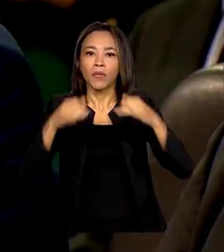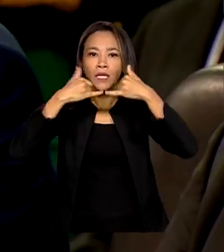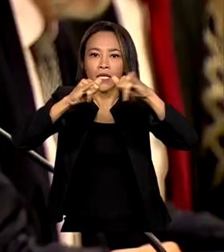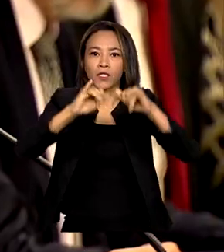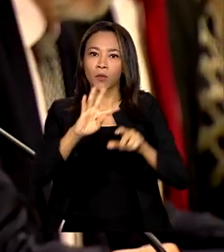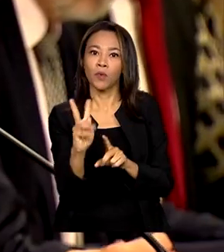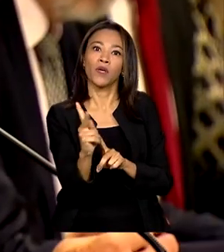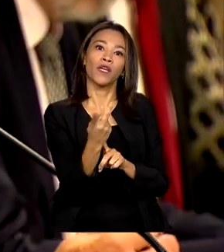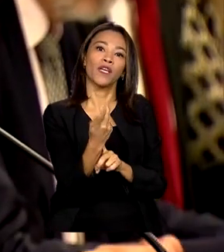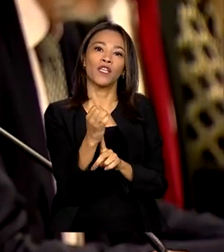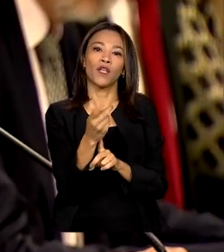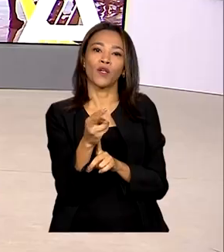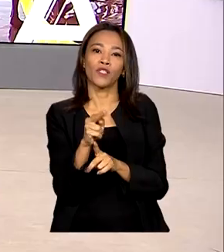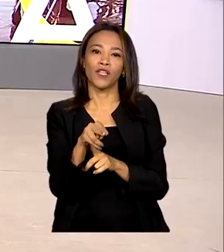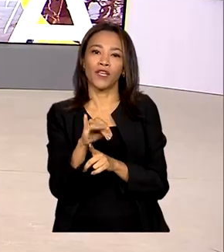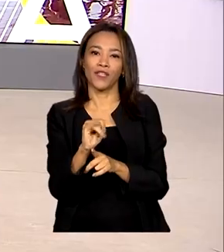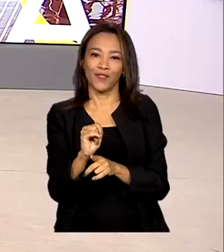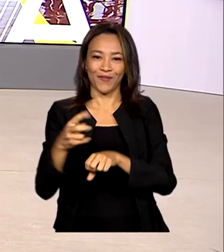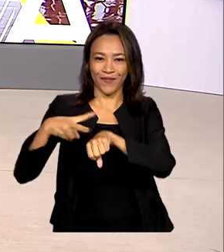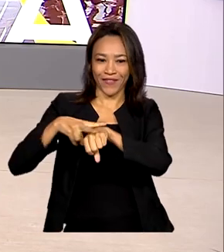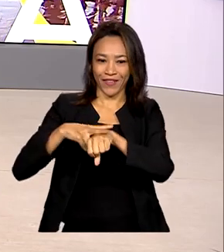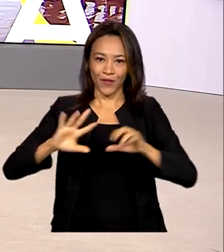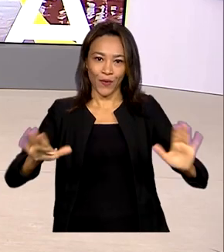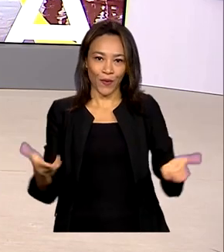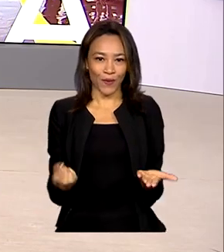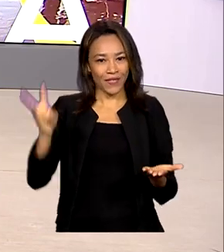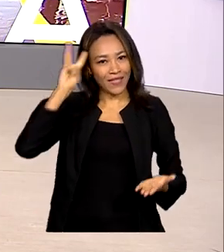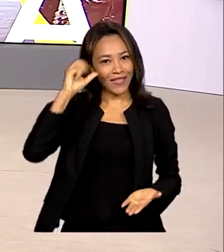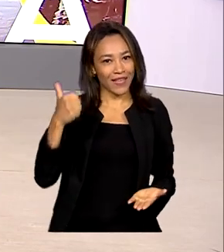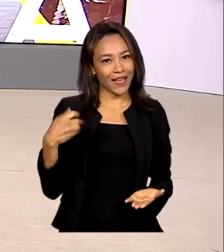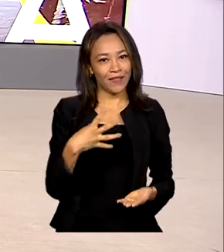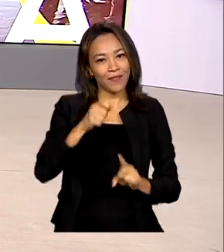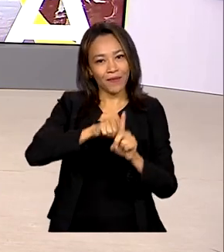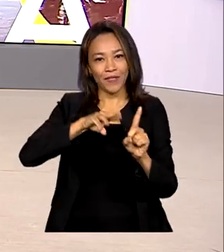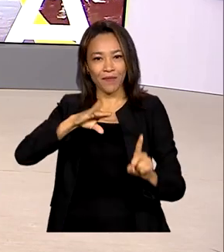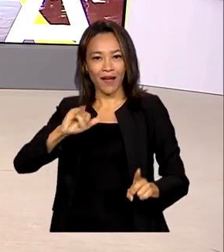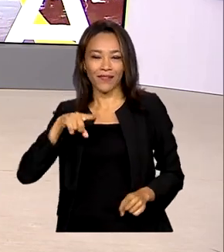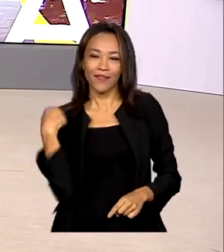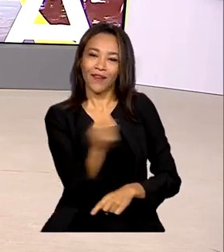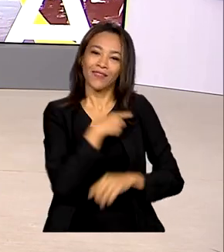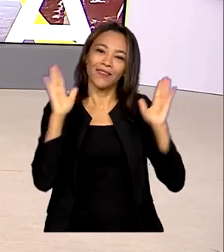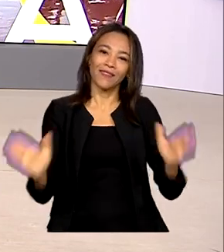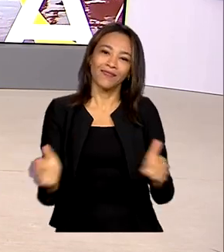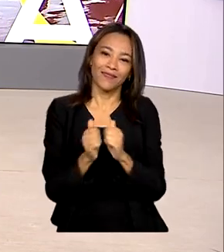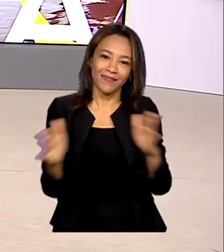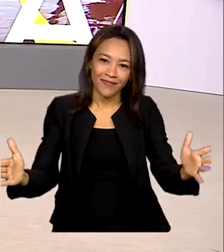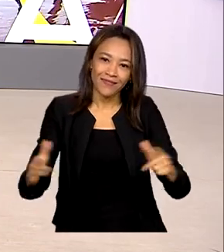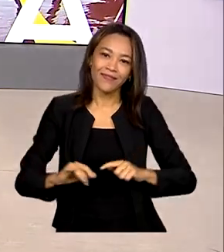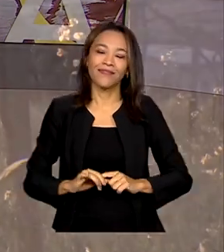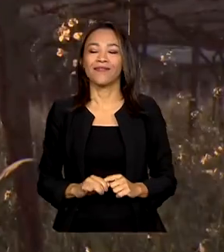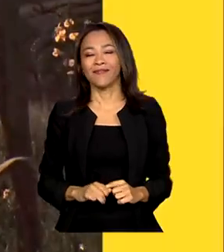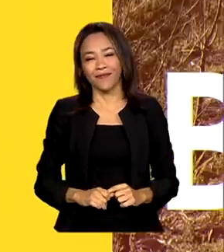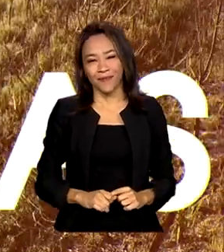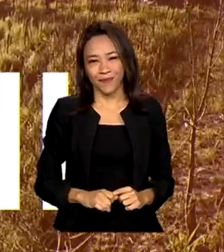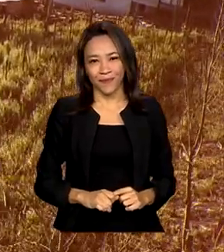o hidrogênio verde. Terça-feira, 14 de março, o Brasil em Dia já está no ar.